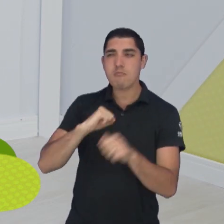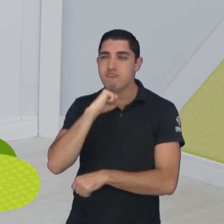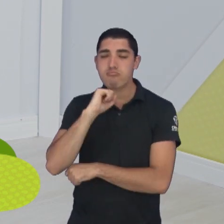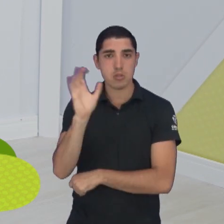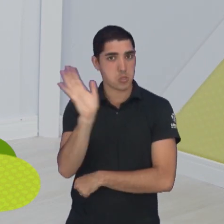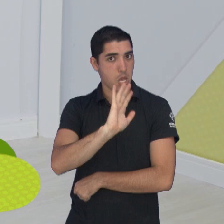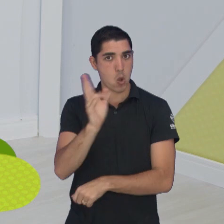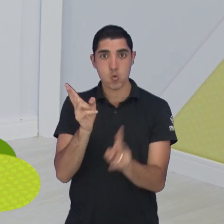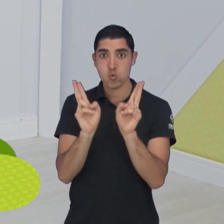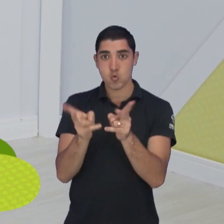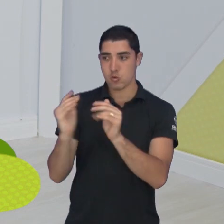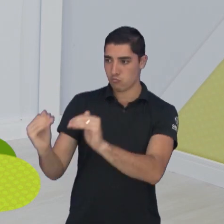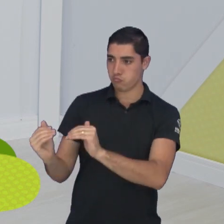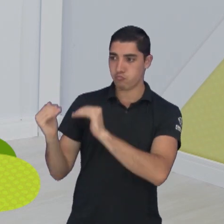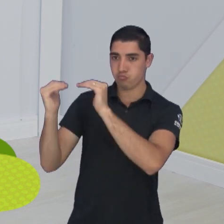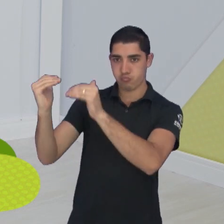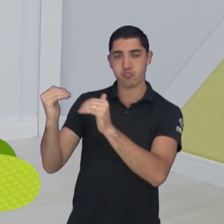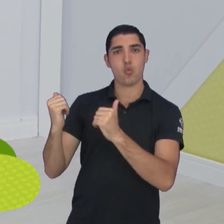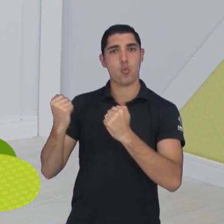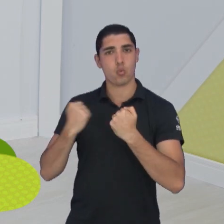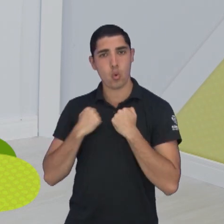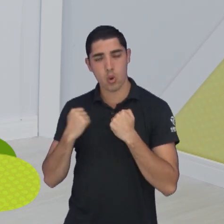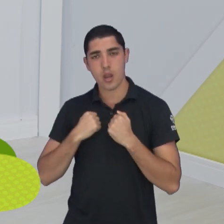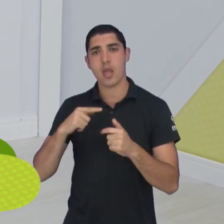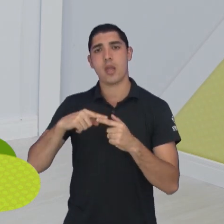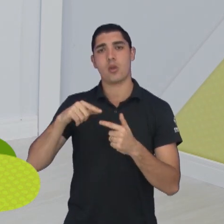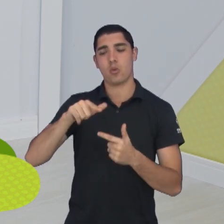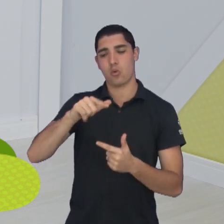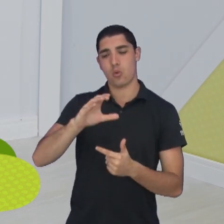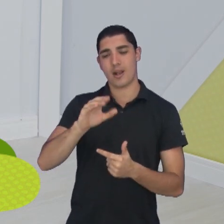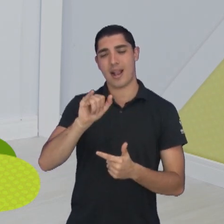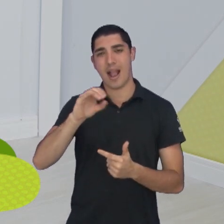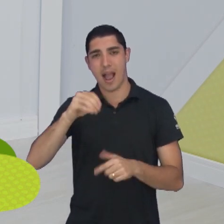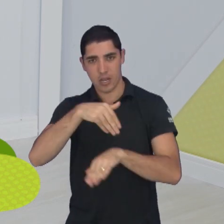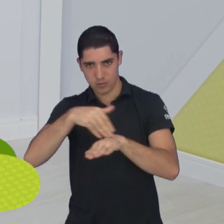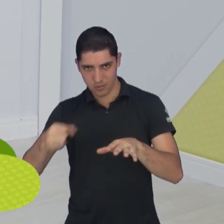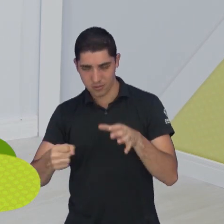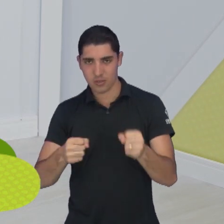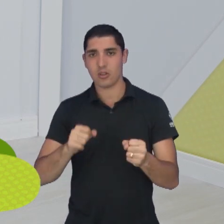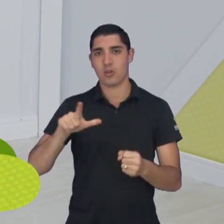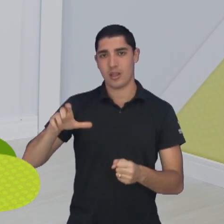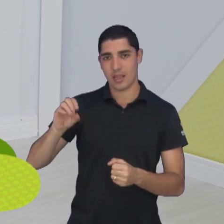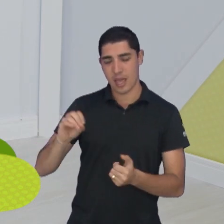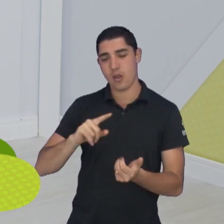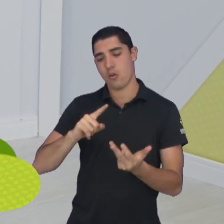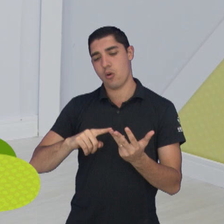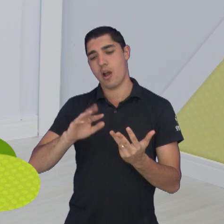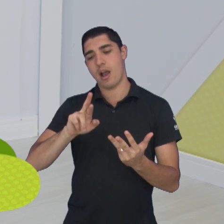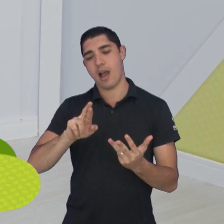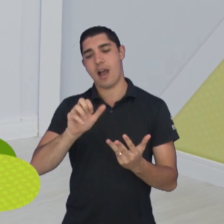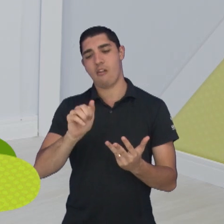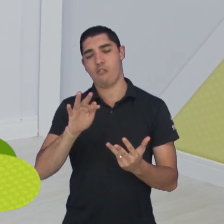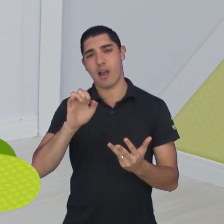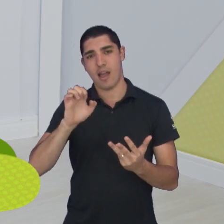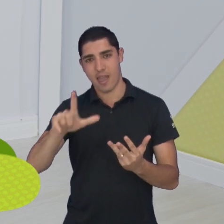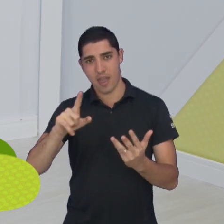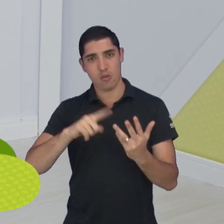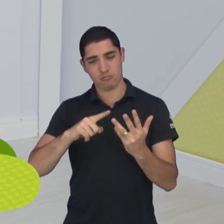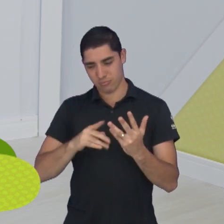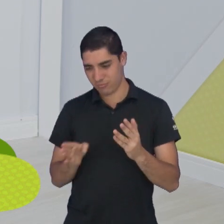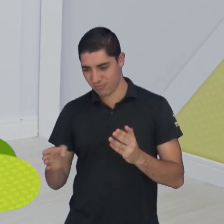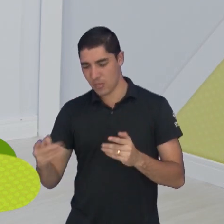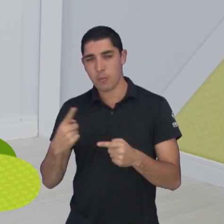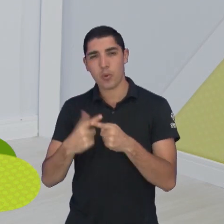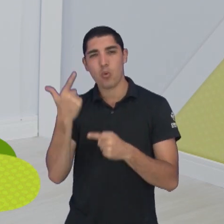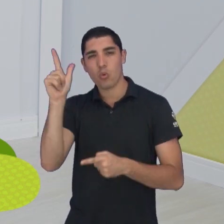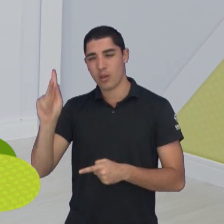do São José com Caio César e... Léo Goubo. Léo Goubo. Na lateral esquerda o Rafael Verrone, que vem sendo o titular porque o Heitor